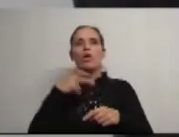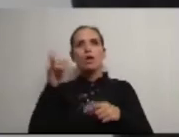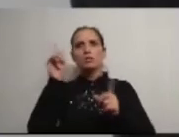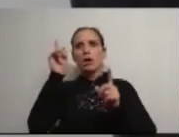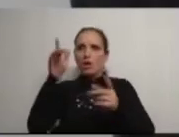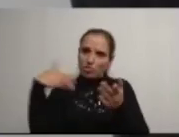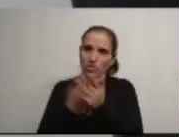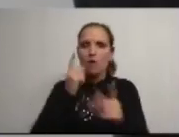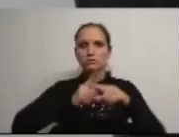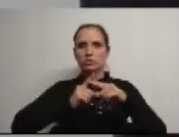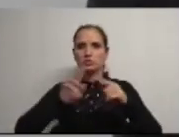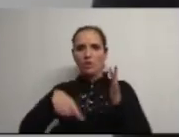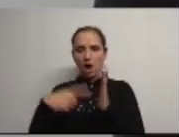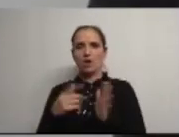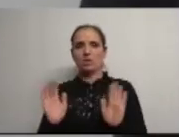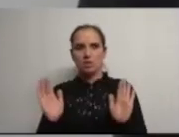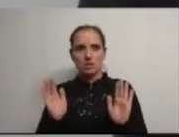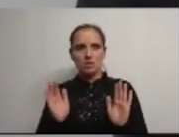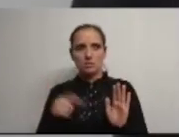benefícios que o Conselho recolhe